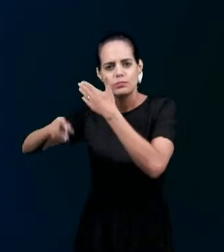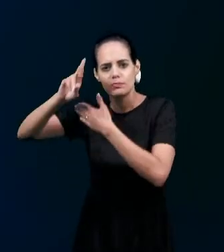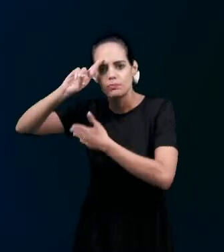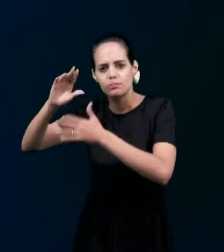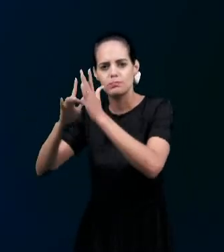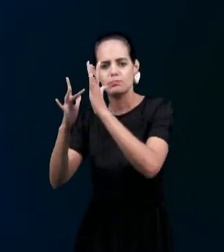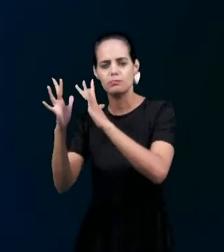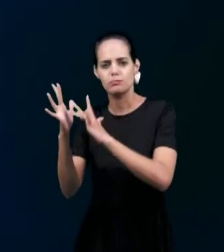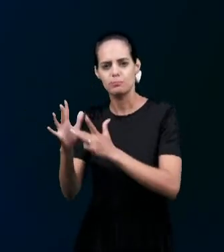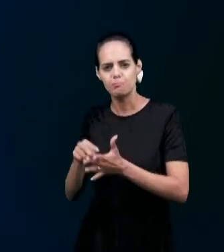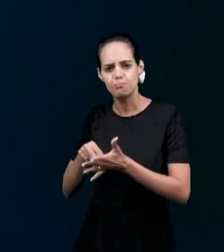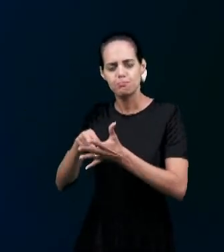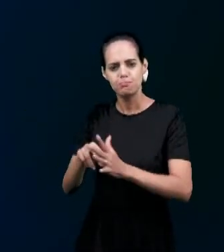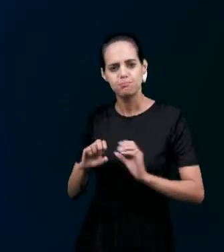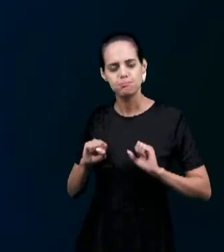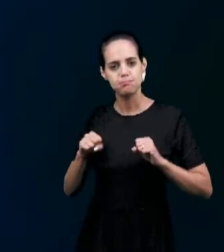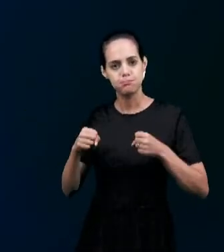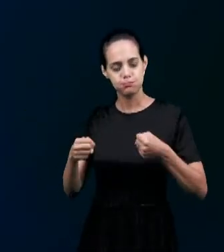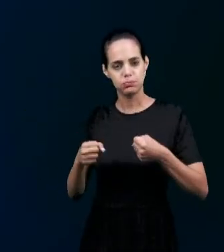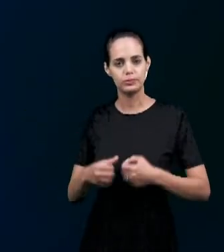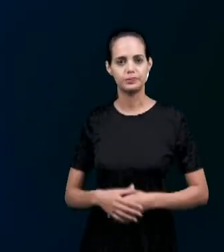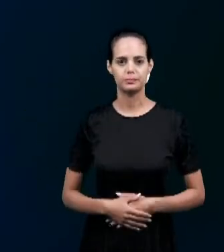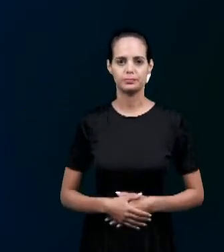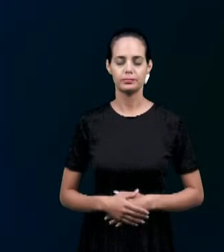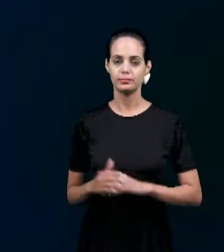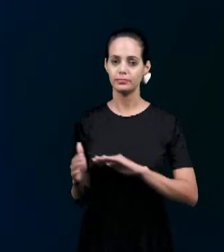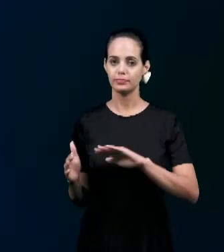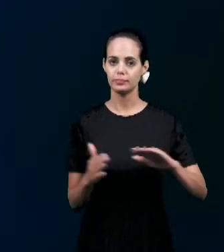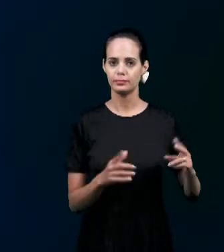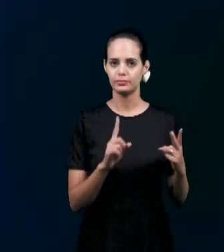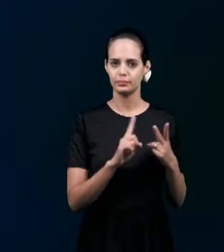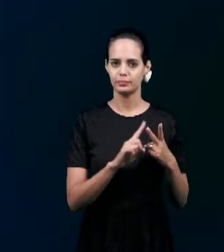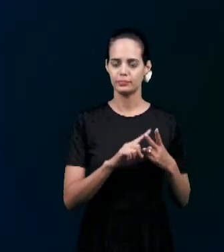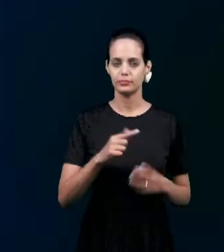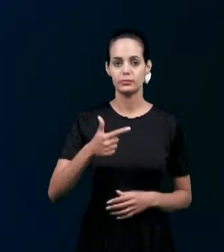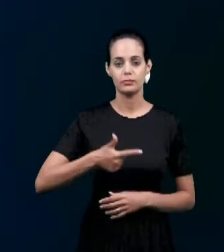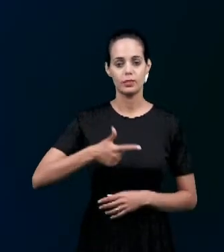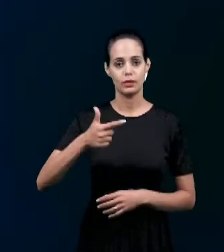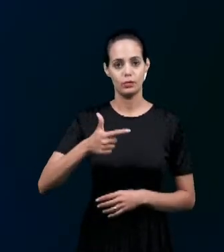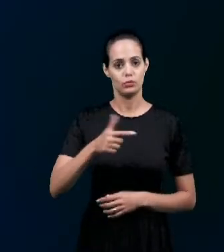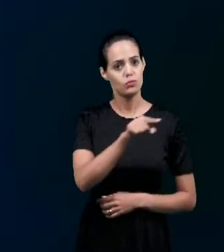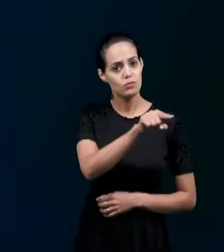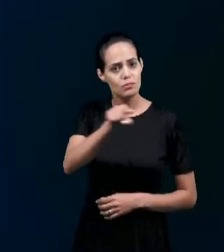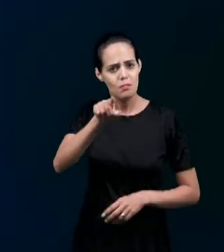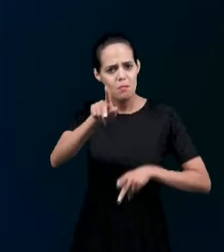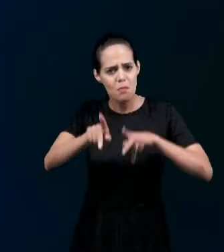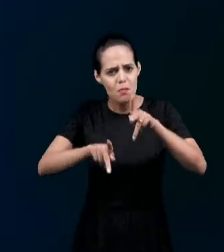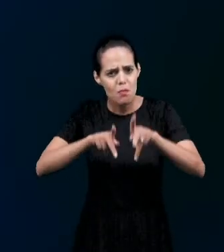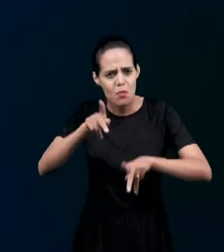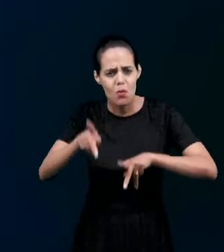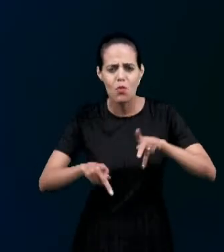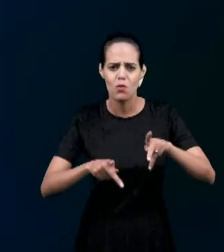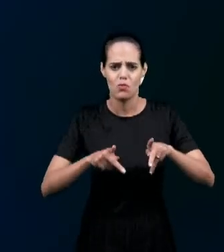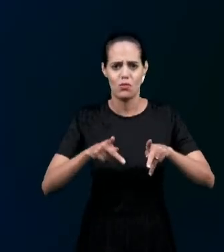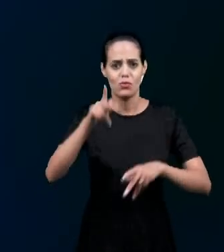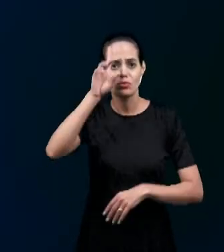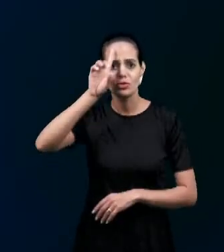O segundo É Sois povo de Deus Quem éramos nós Né